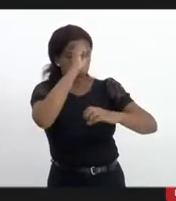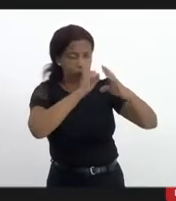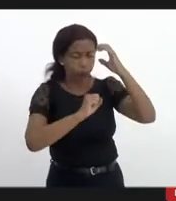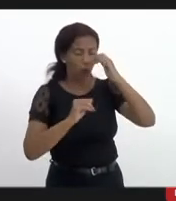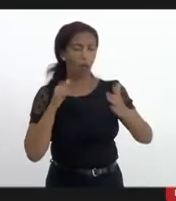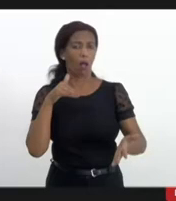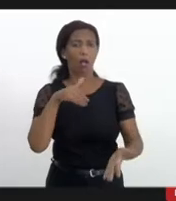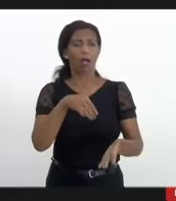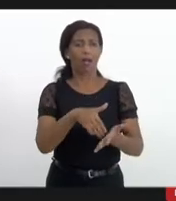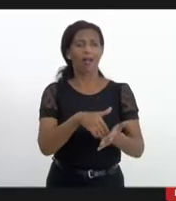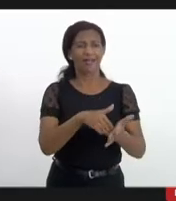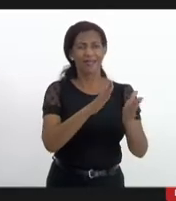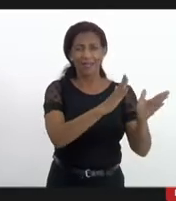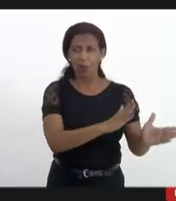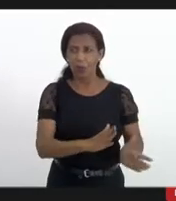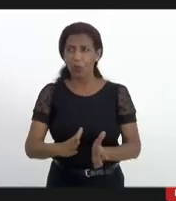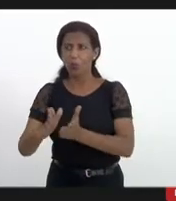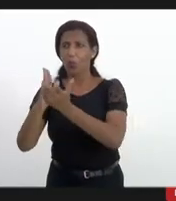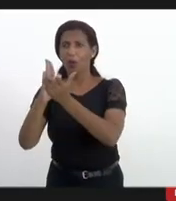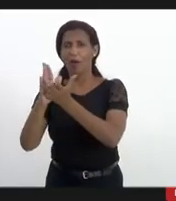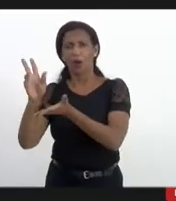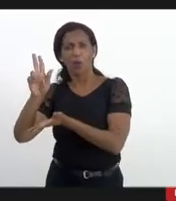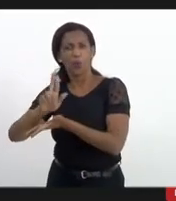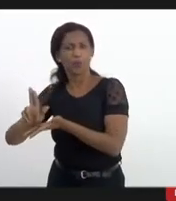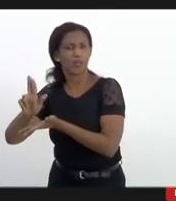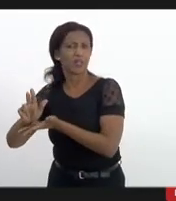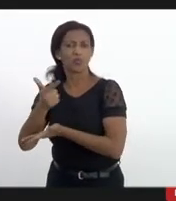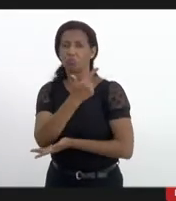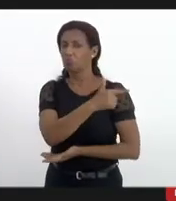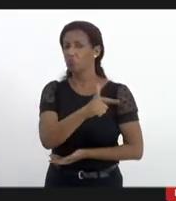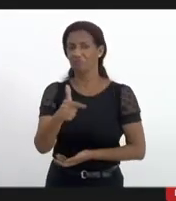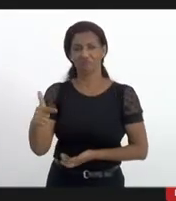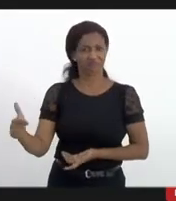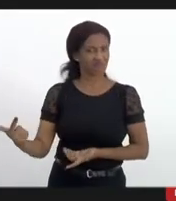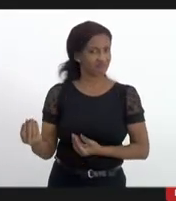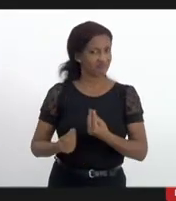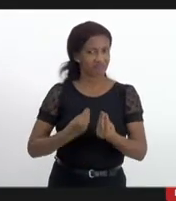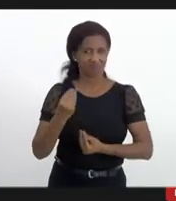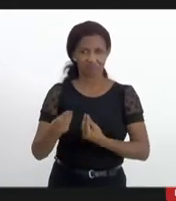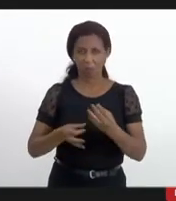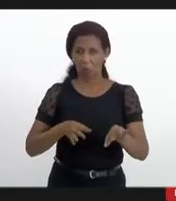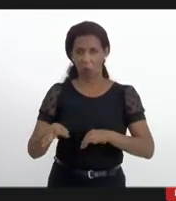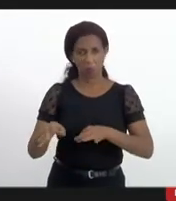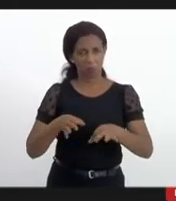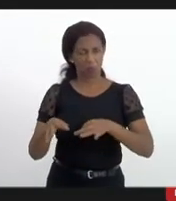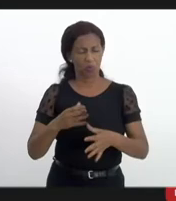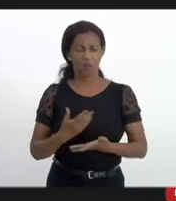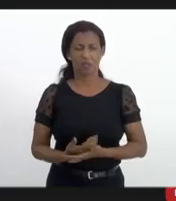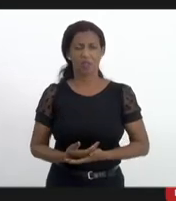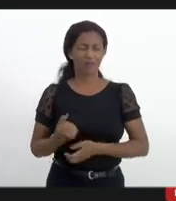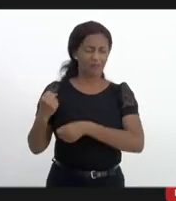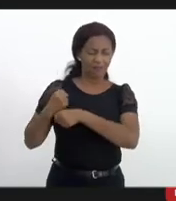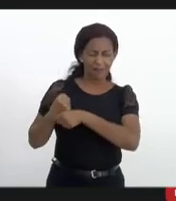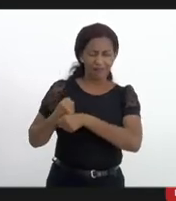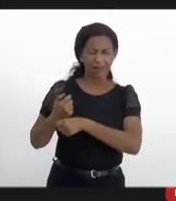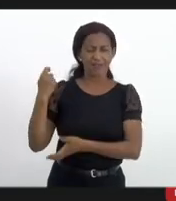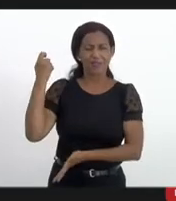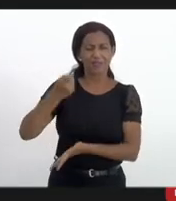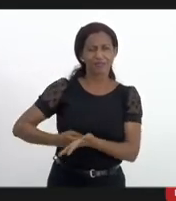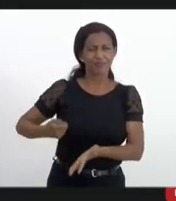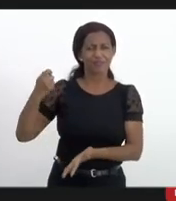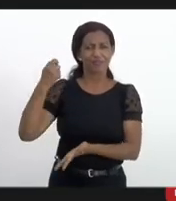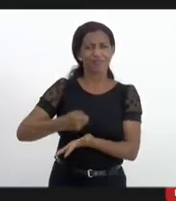chegar às universidades isso não existe há muitos anos e há muitos anos que a gente bate nessa mesma tecla